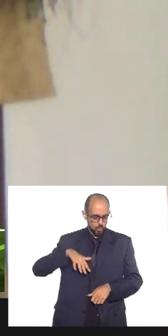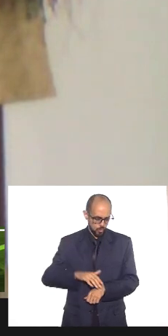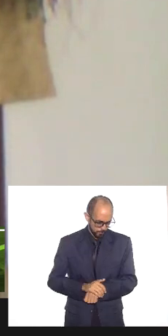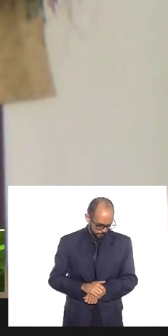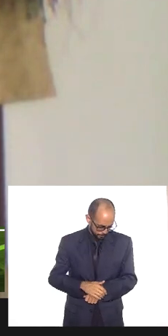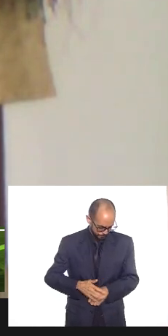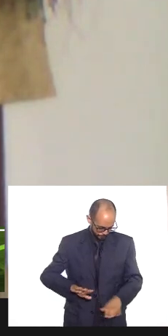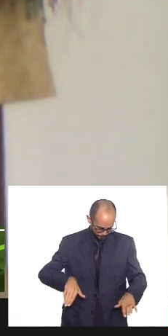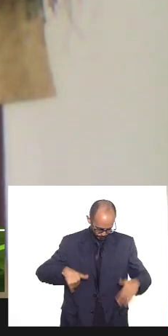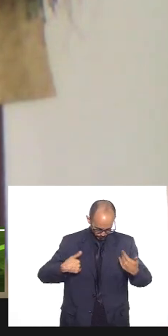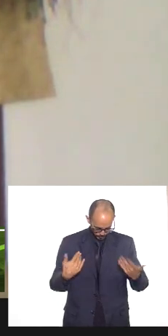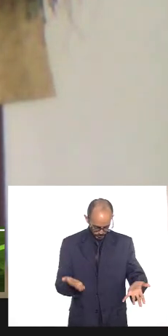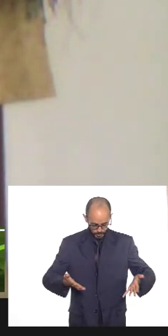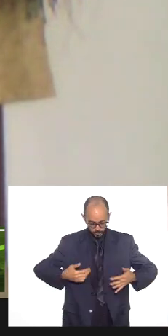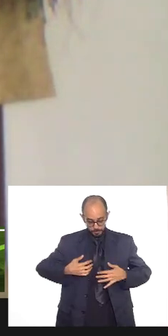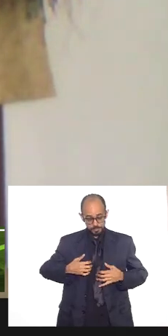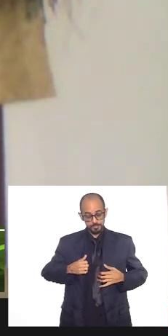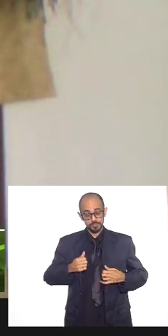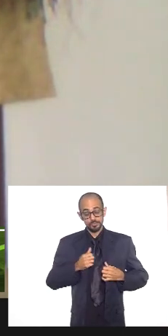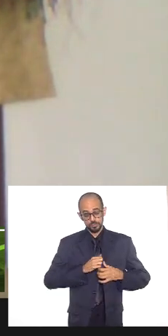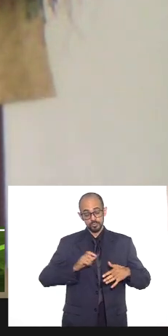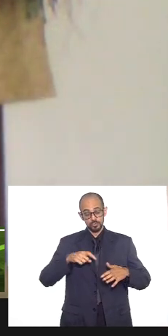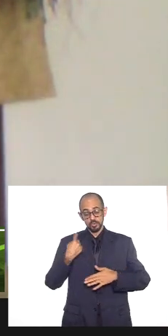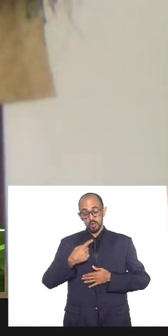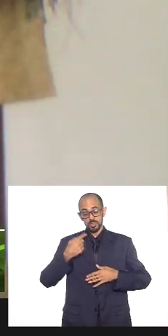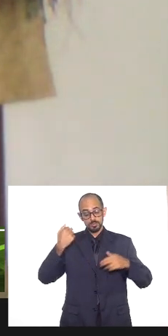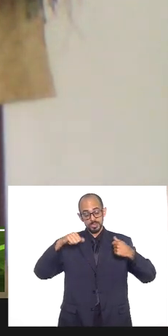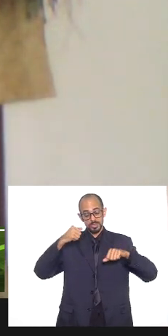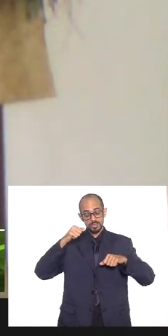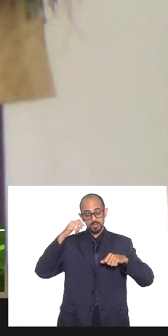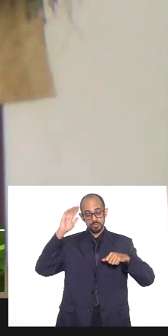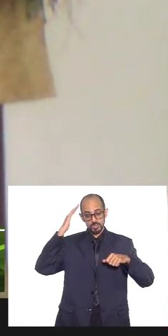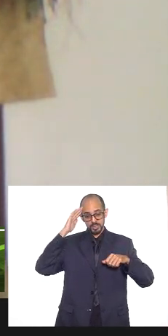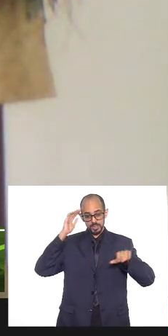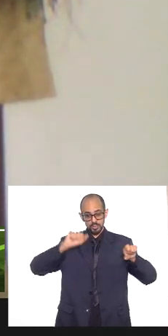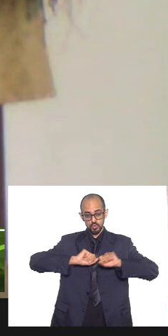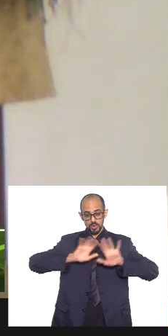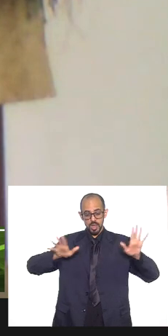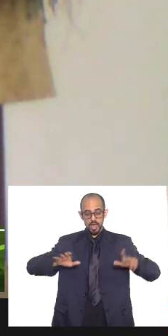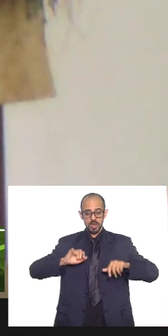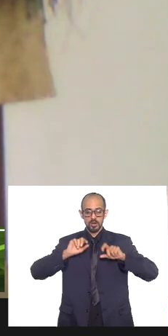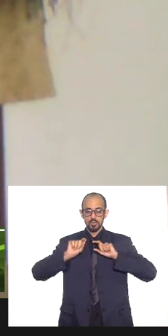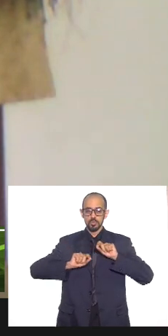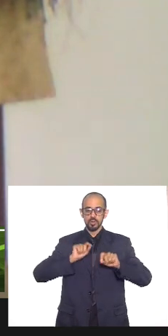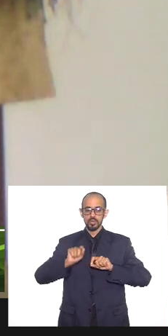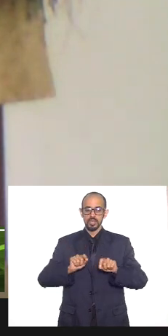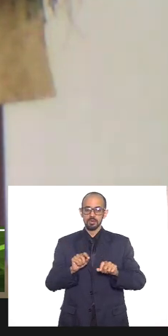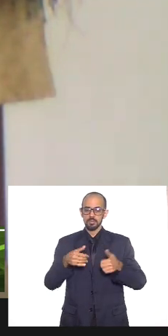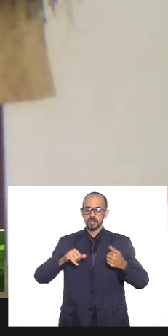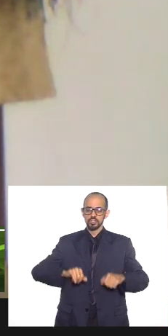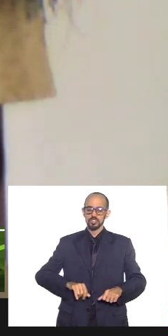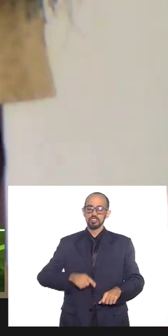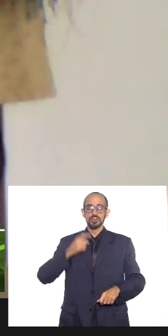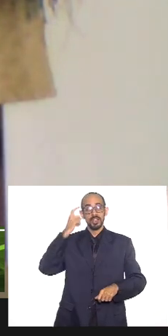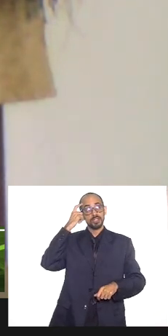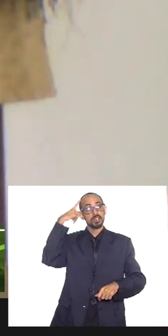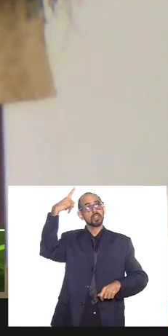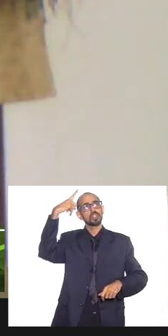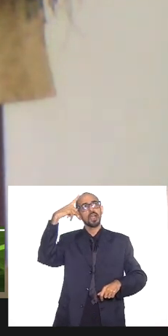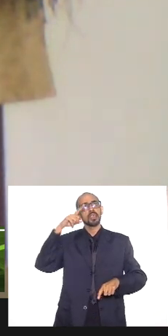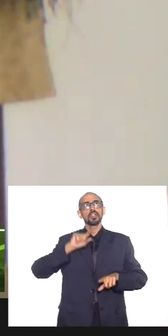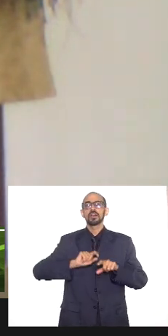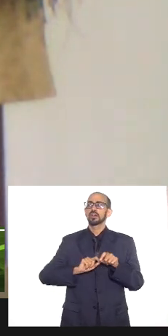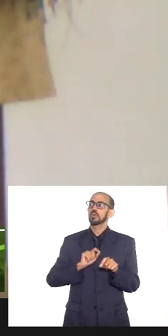isso é preciso ter em mente pra gente não tá né com essa ideia de